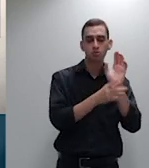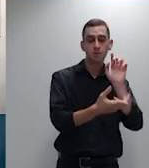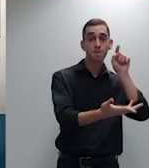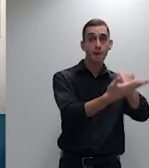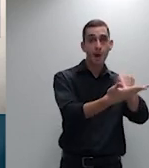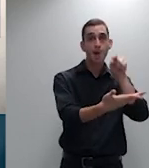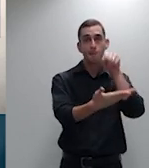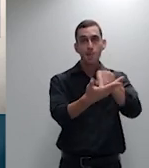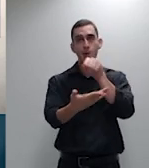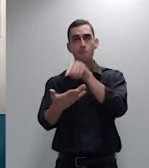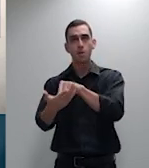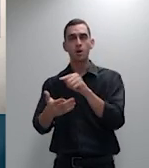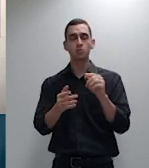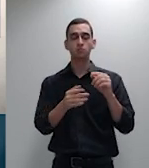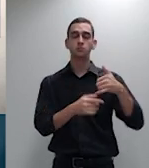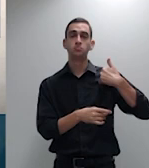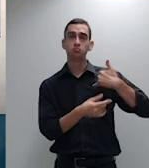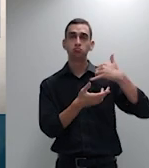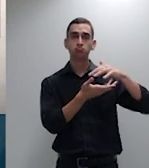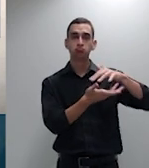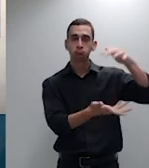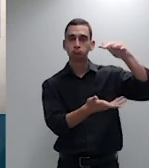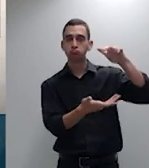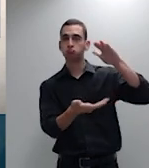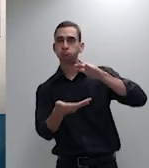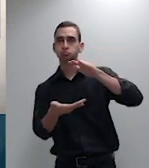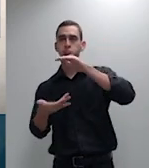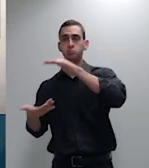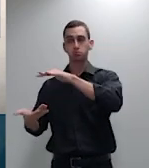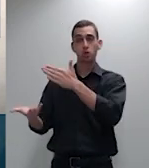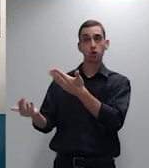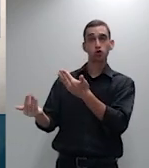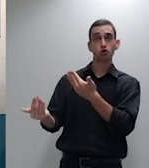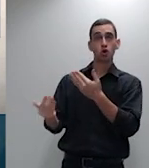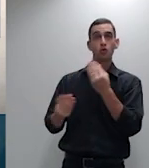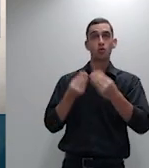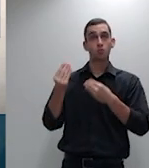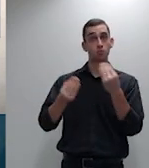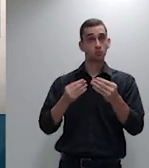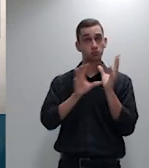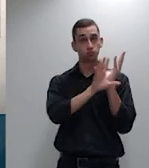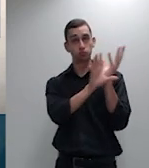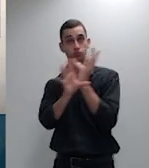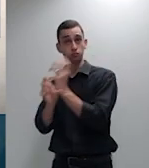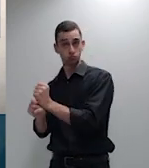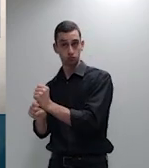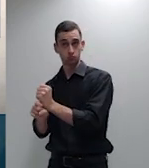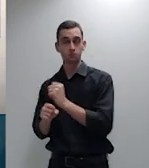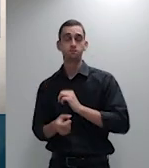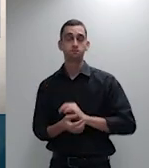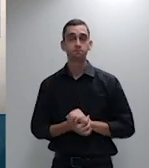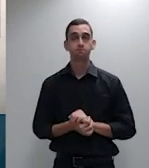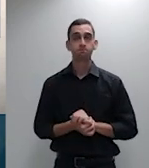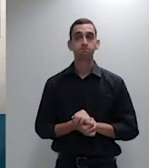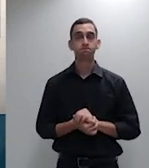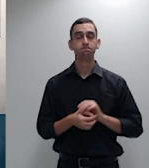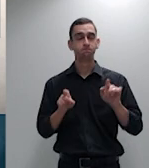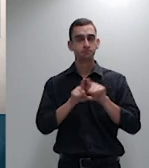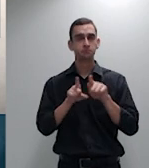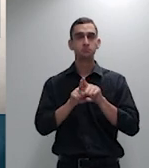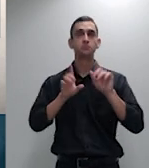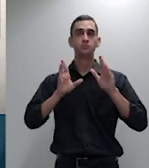proscípio a exegese da expressão variação acumulada prevista no artigo terceiro da